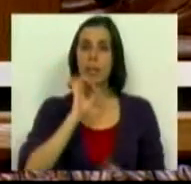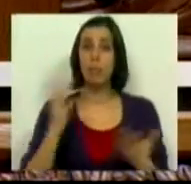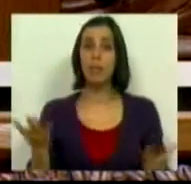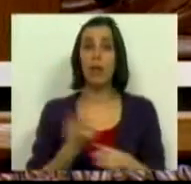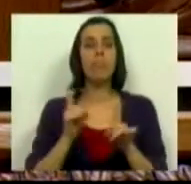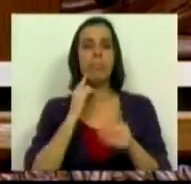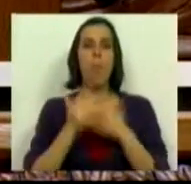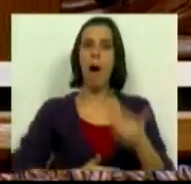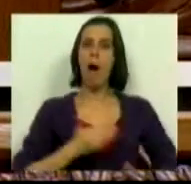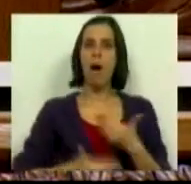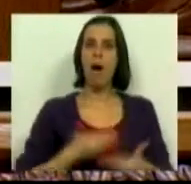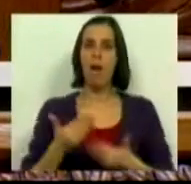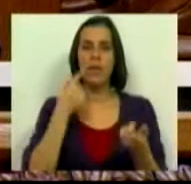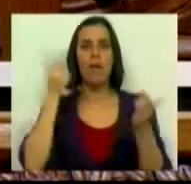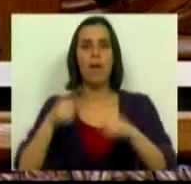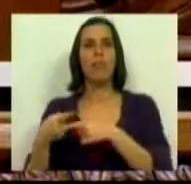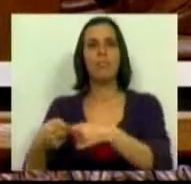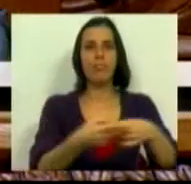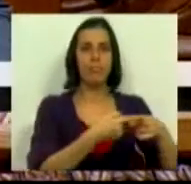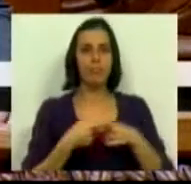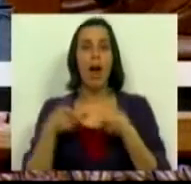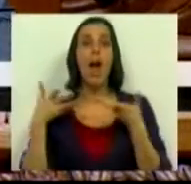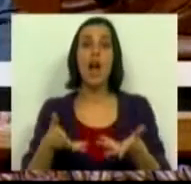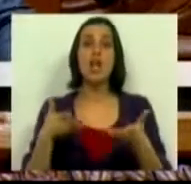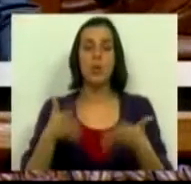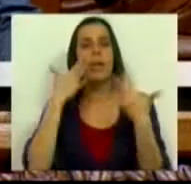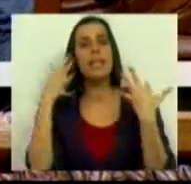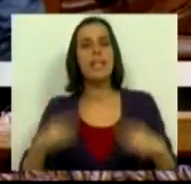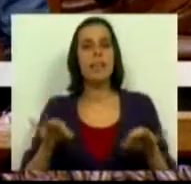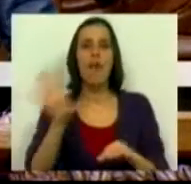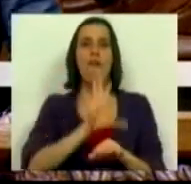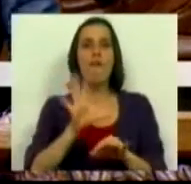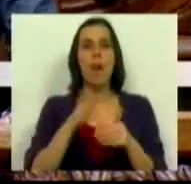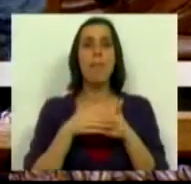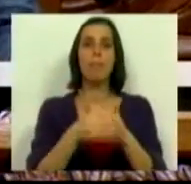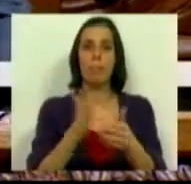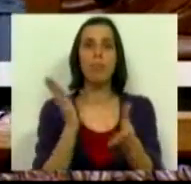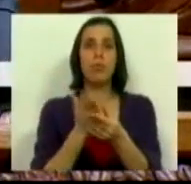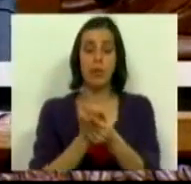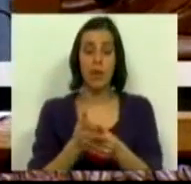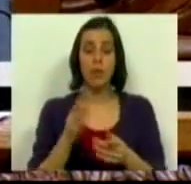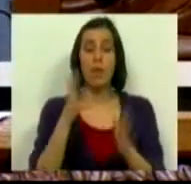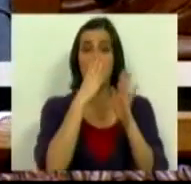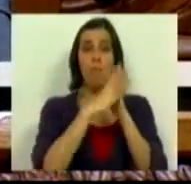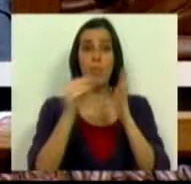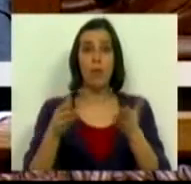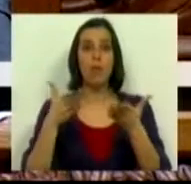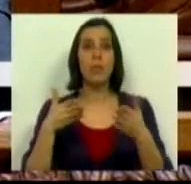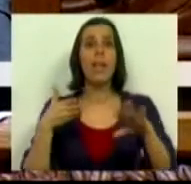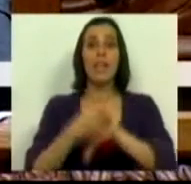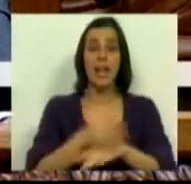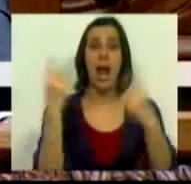porque é um avanço na redistribuição das ajudas e na simplificação dos processos. O modelo de ajudas diretas